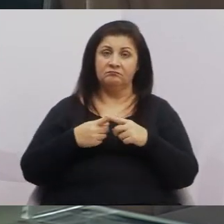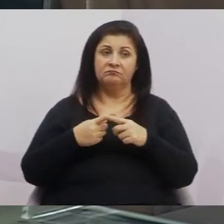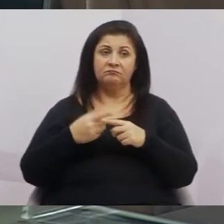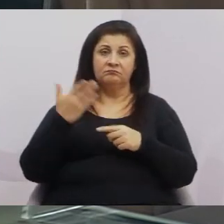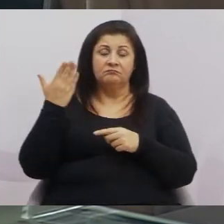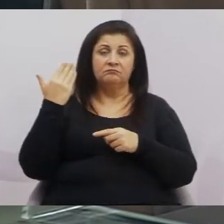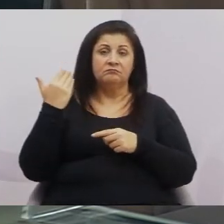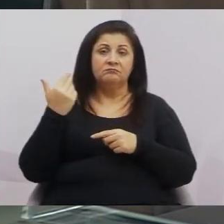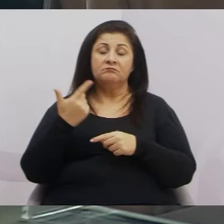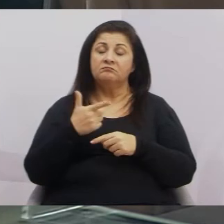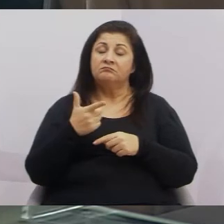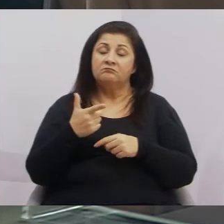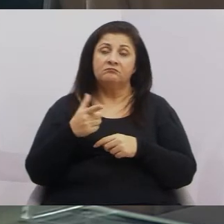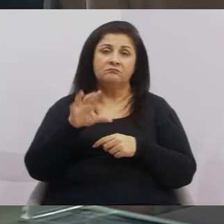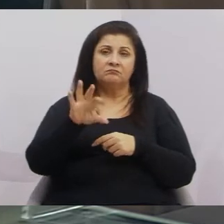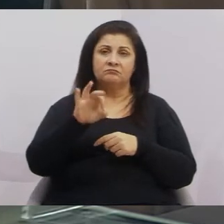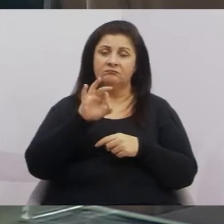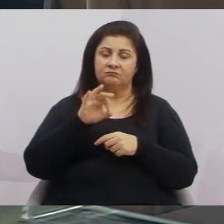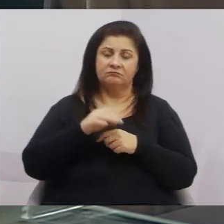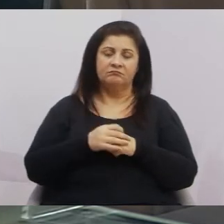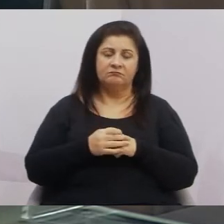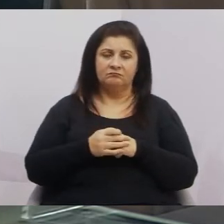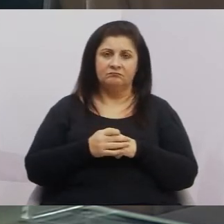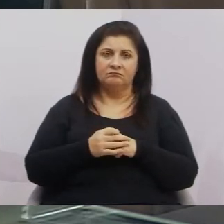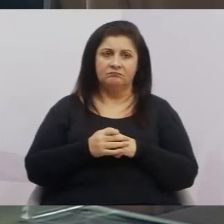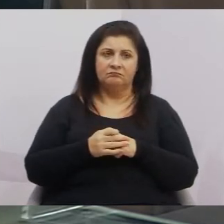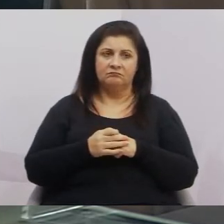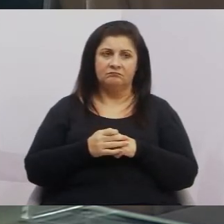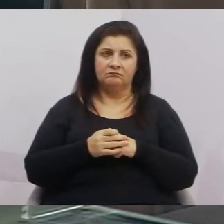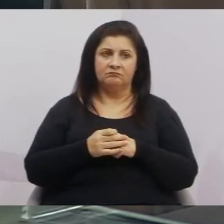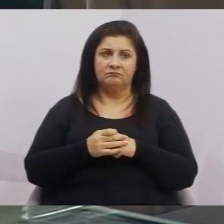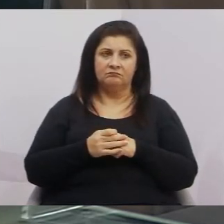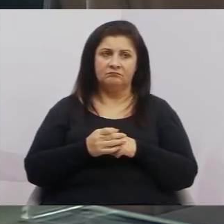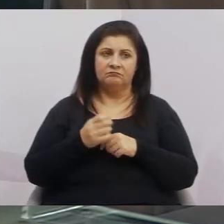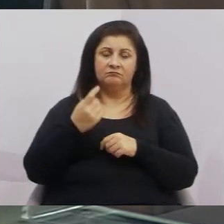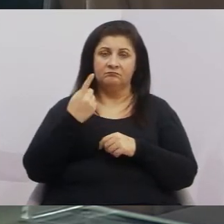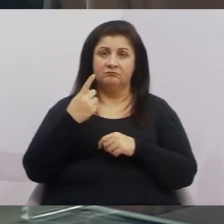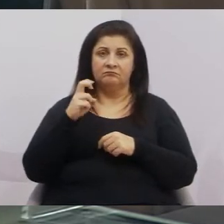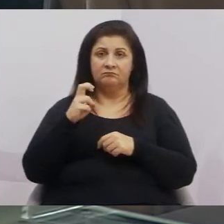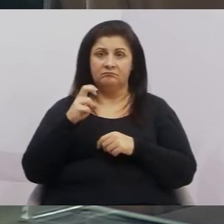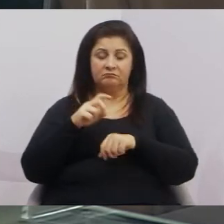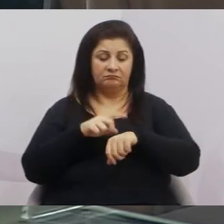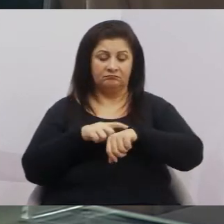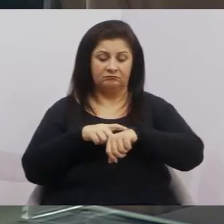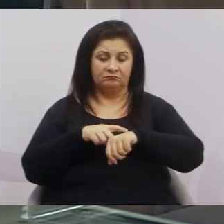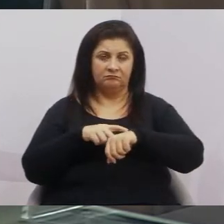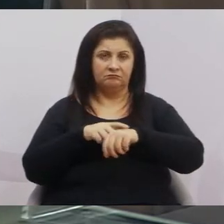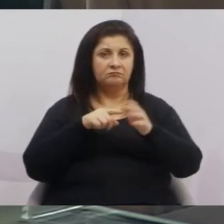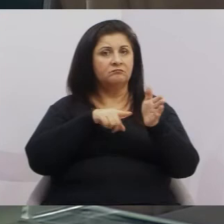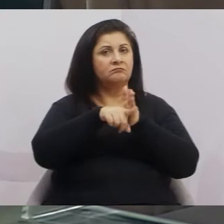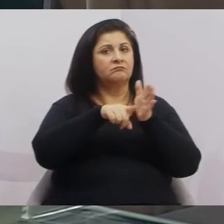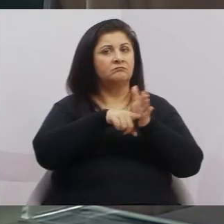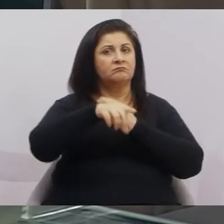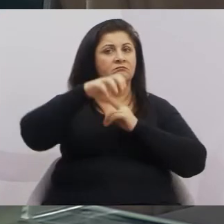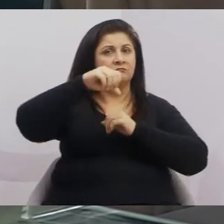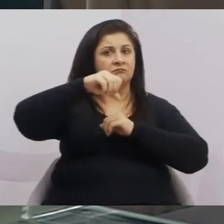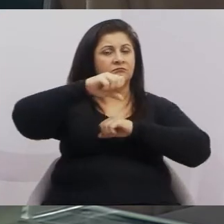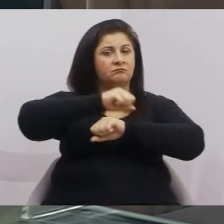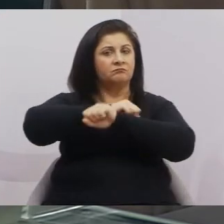outra opção, porque naquele momento que nós assinamos às três horas, nós questionamos para nove horas da manhã também.